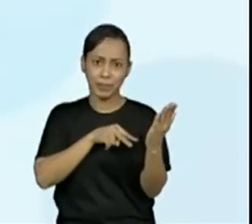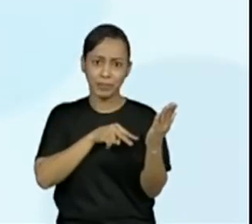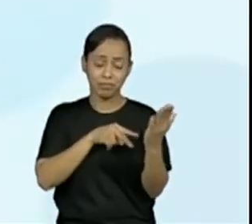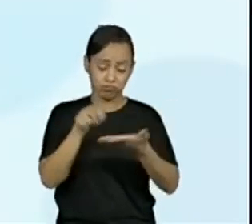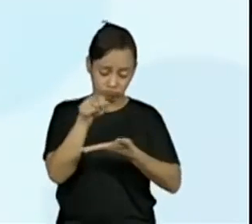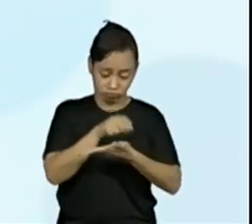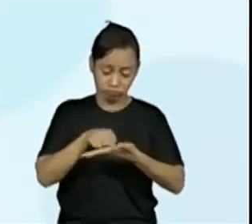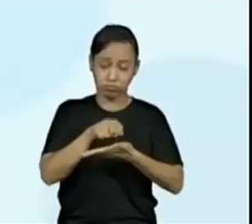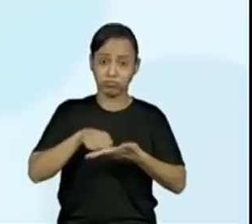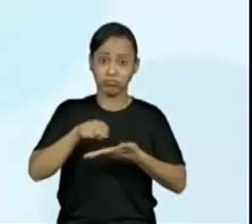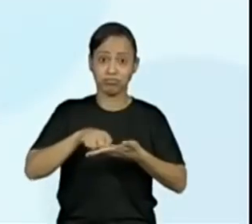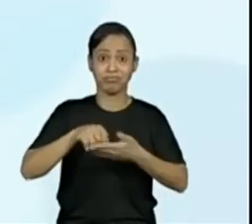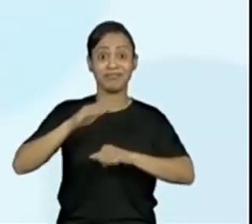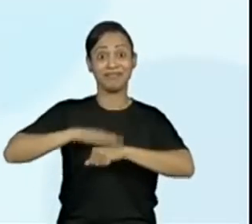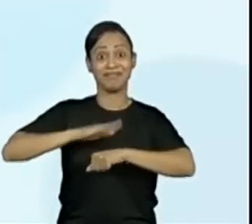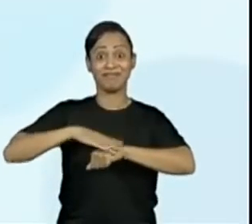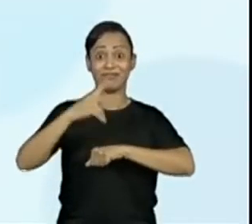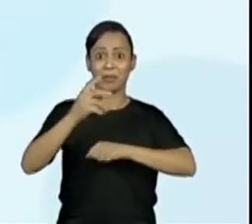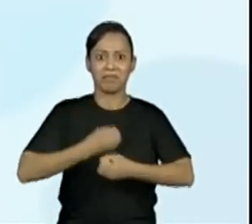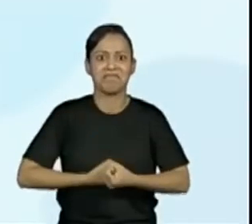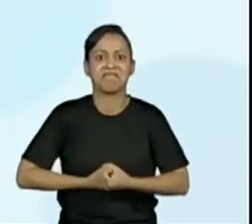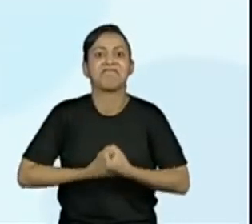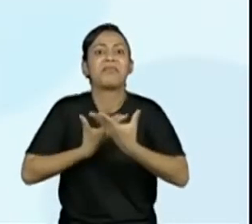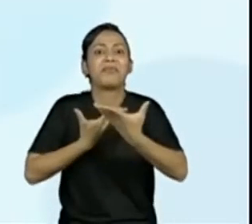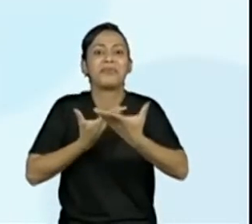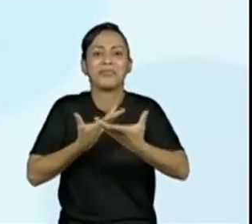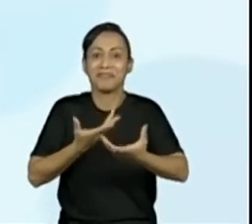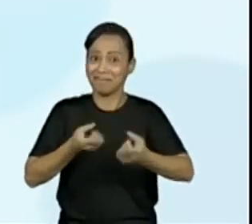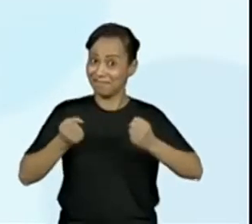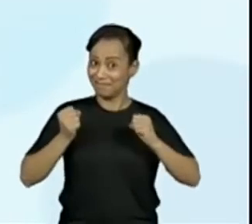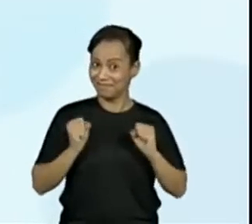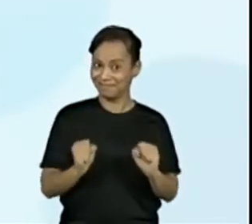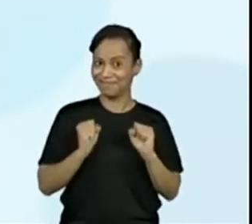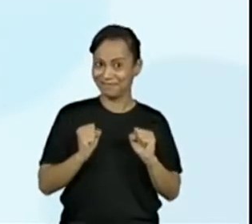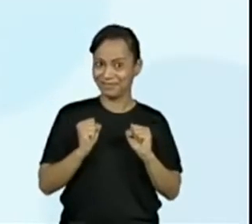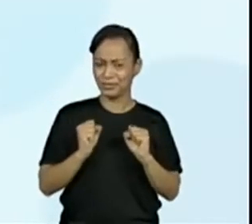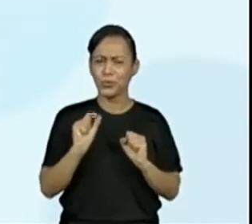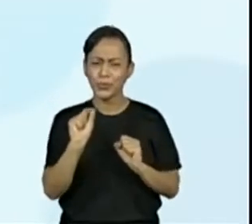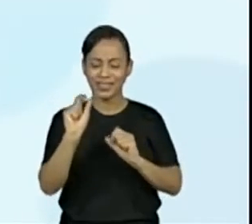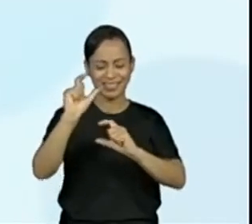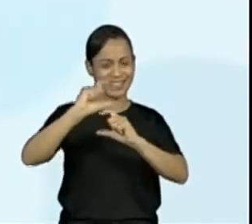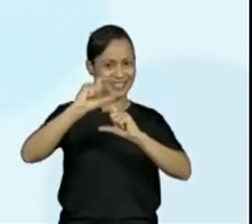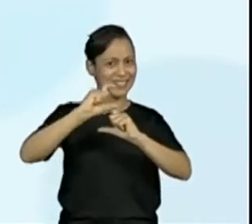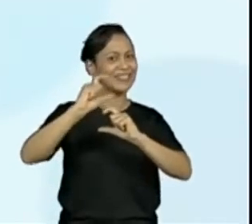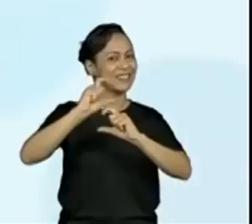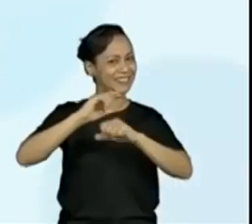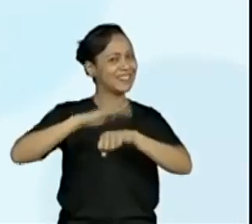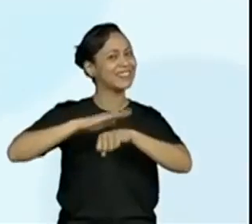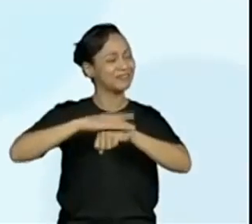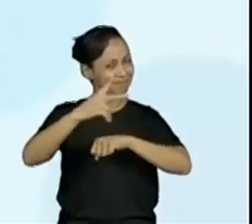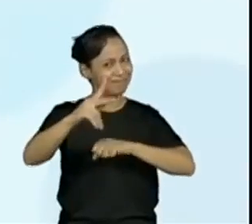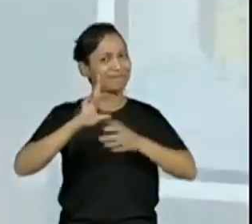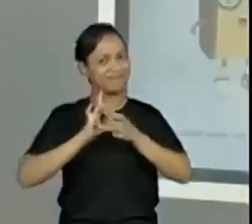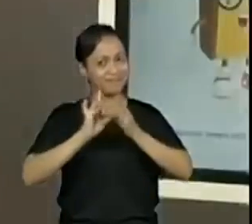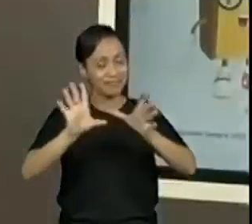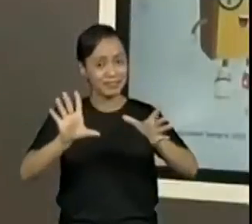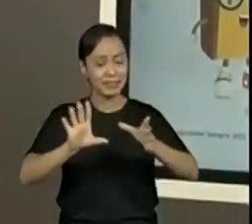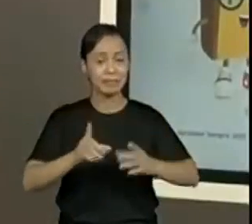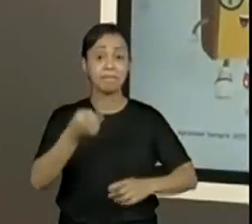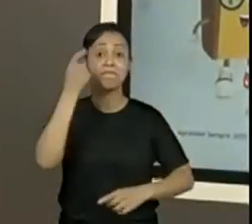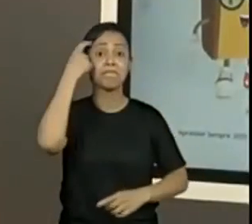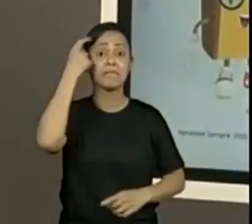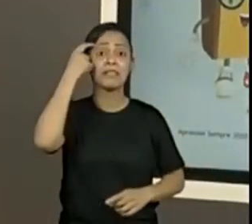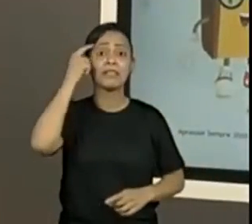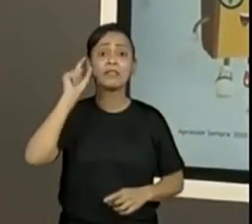recitar muitas quadrinhas. E qual que vai ser o objetivo? Já vai pensando. Escolher alguém especial